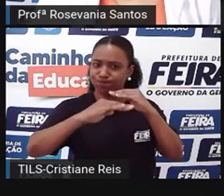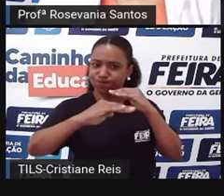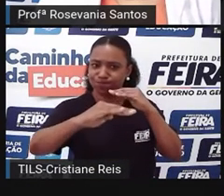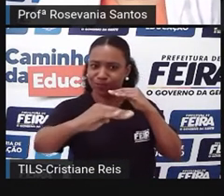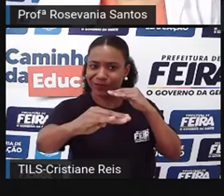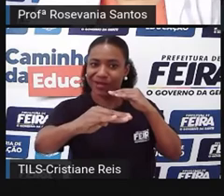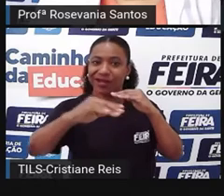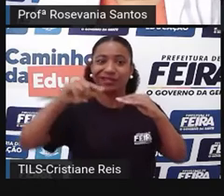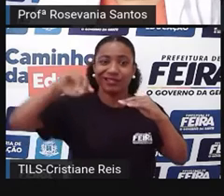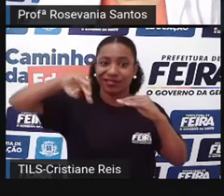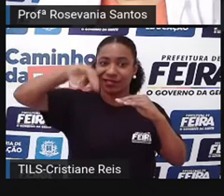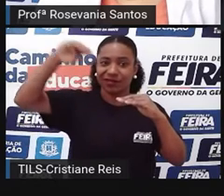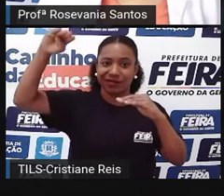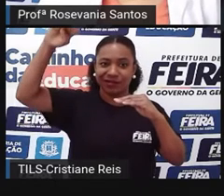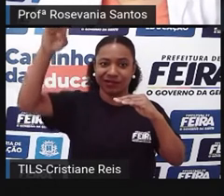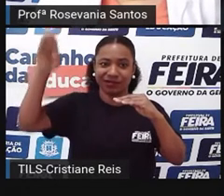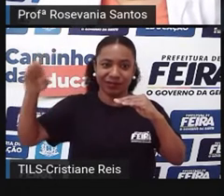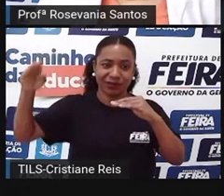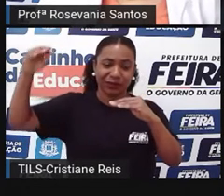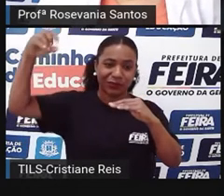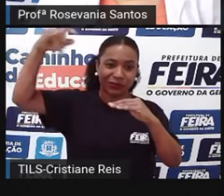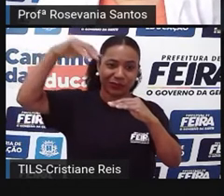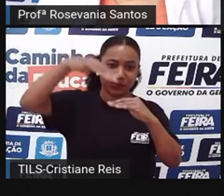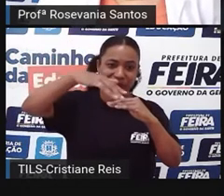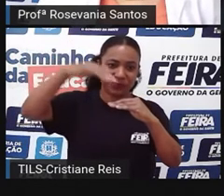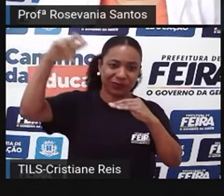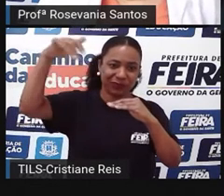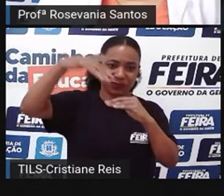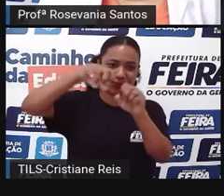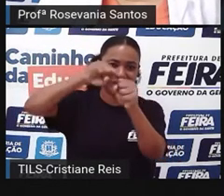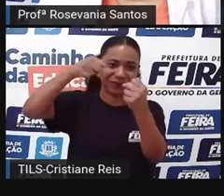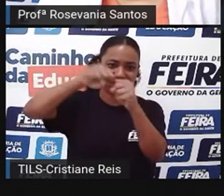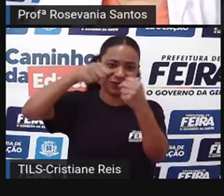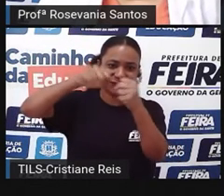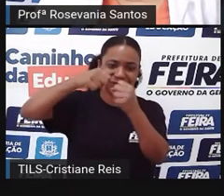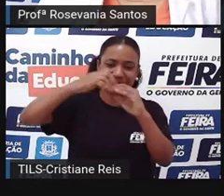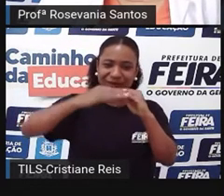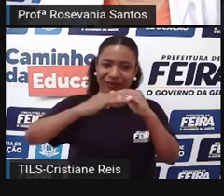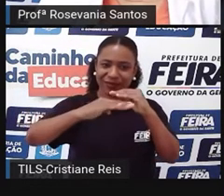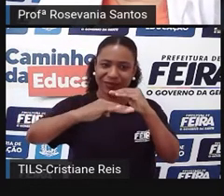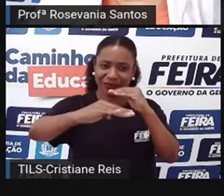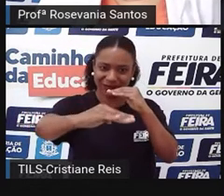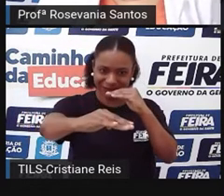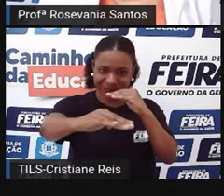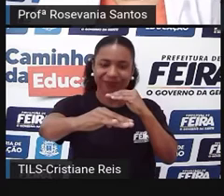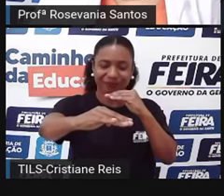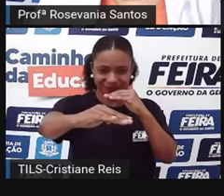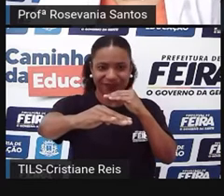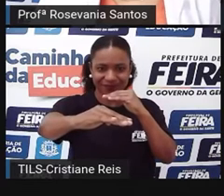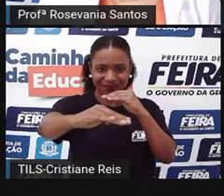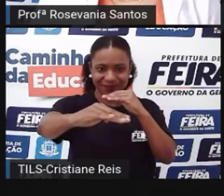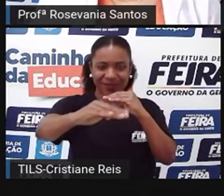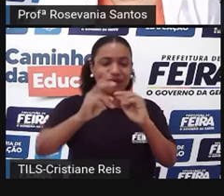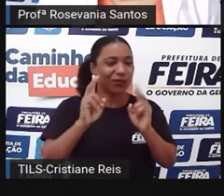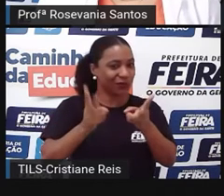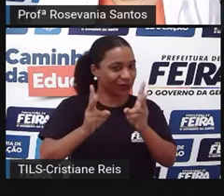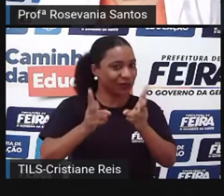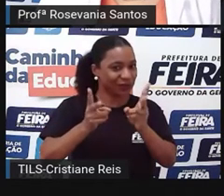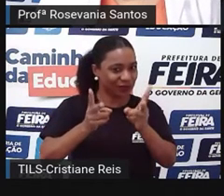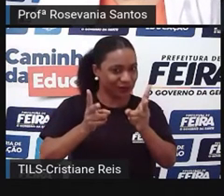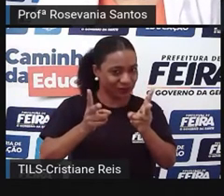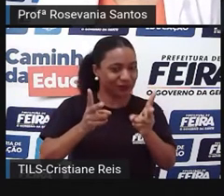abissabe. Planaltos em que predomina a erosão também manteve, né, essa questão de